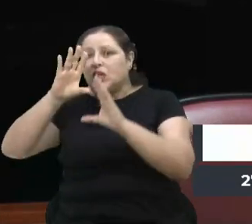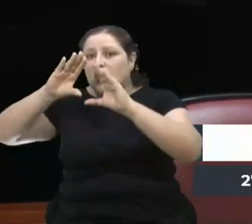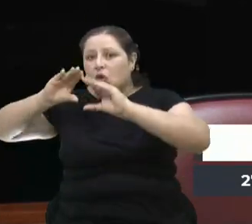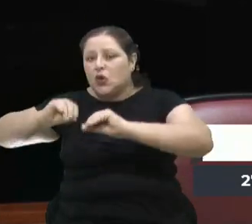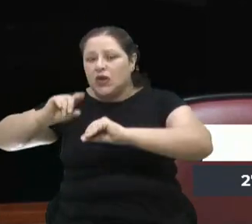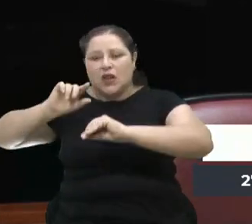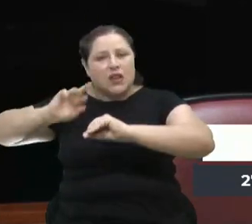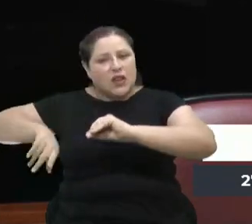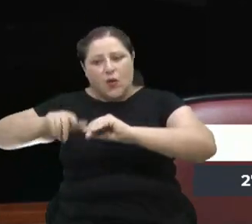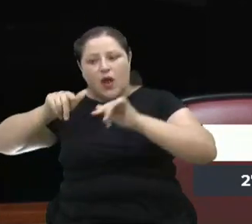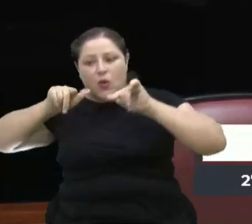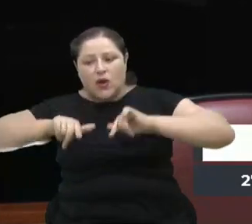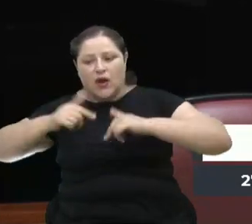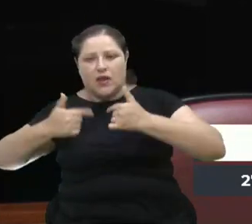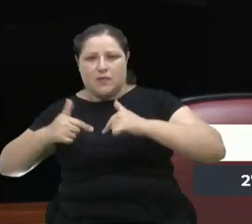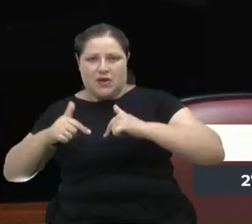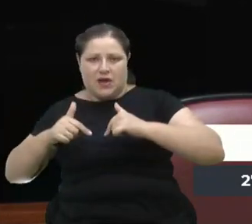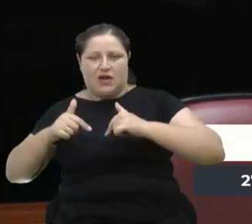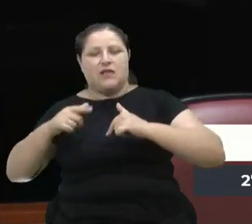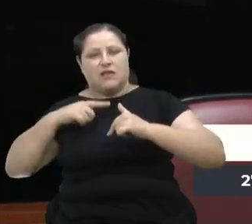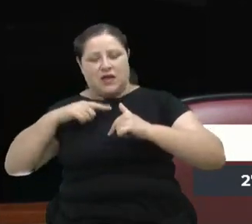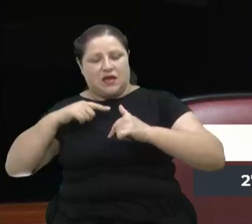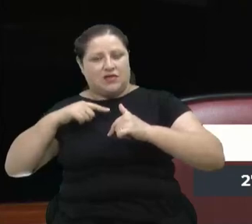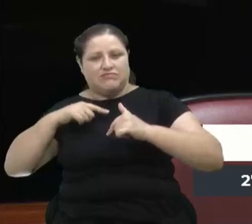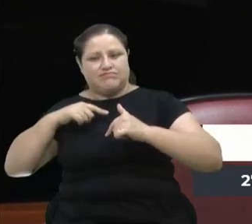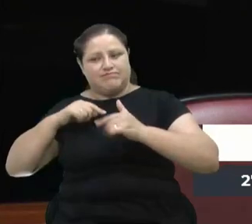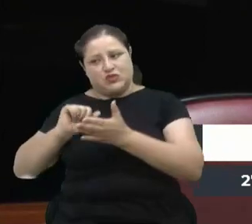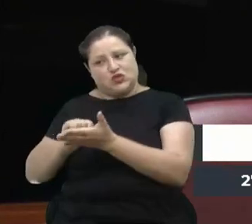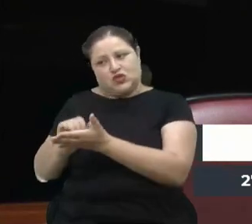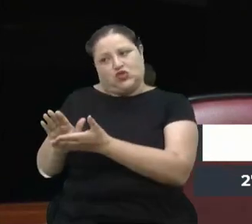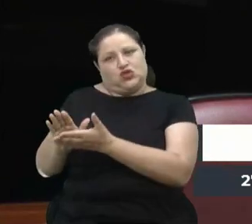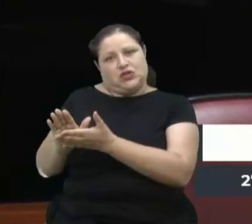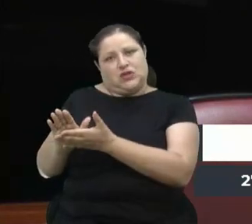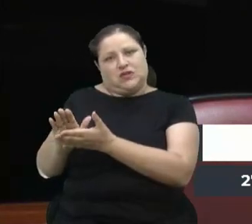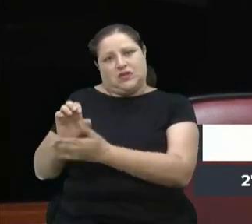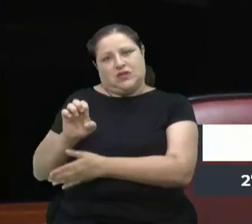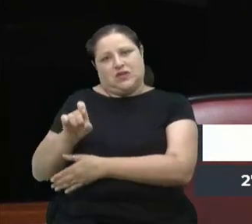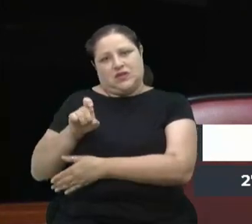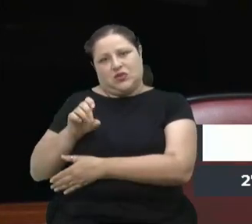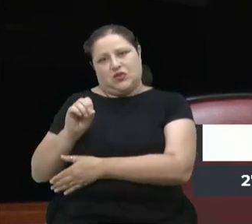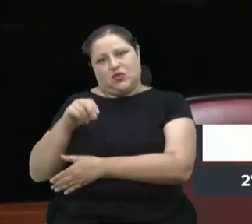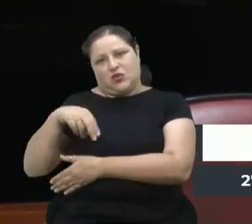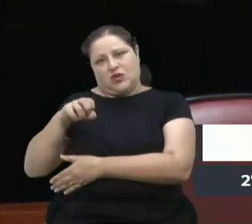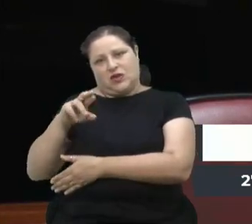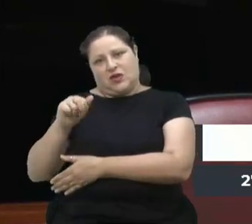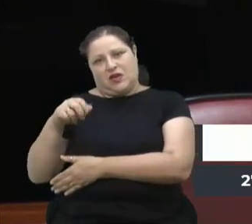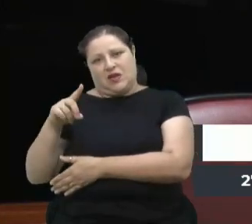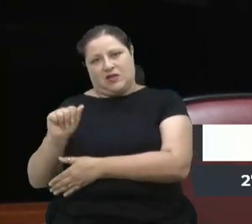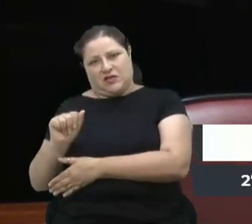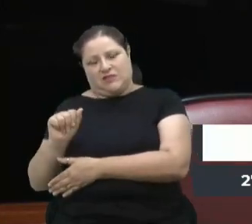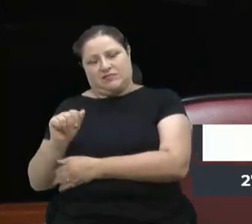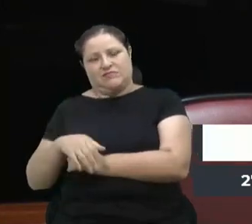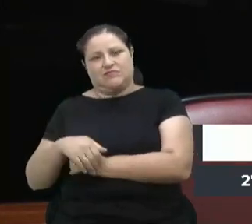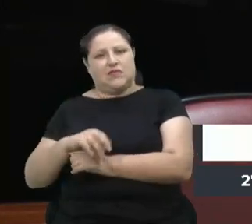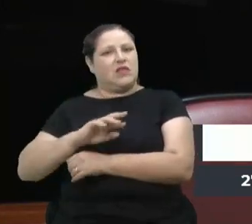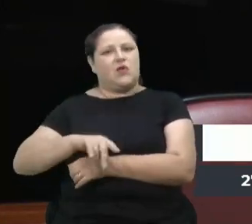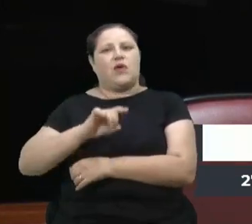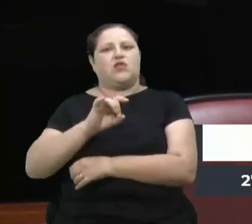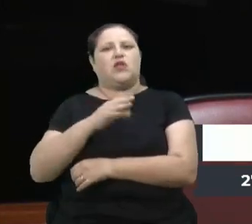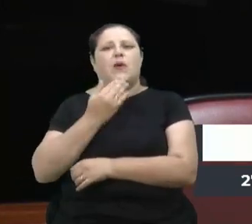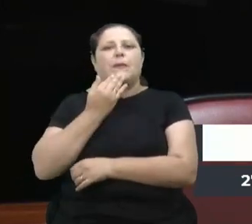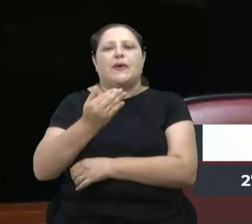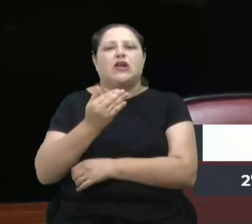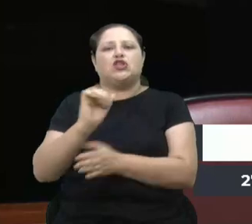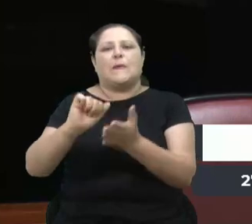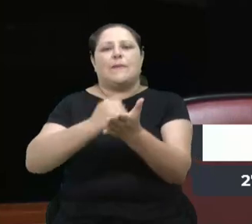foi no seu local de trabalho e que foi exonerada. Então, nós temos que, pelo menos, não basta assim, vou pedir para pagar